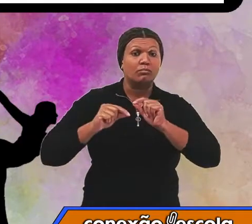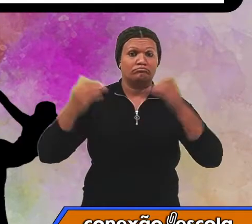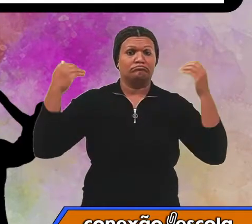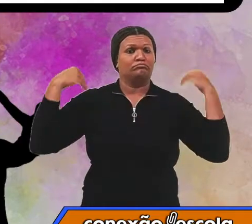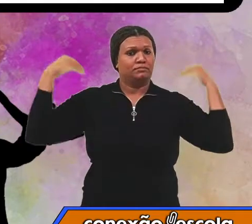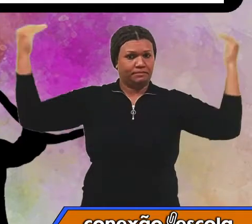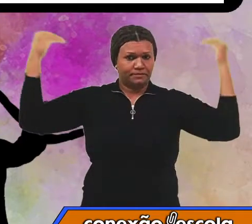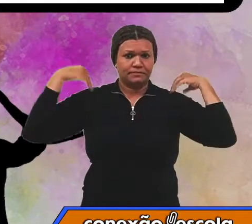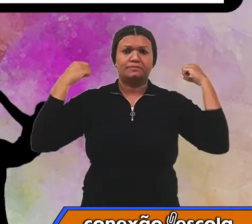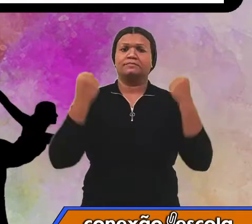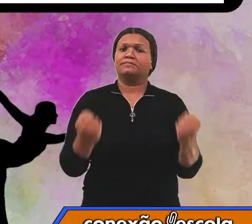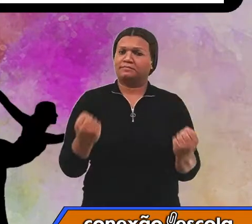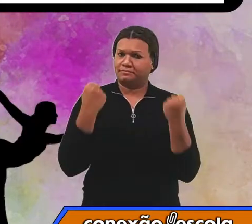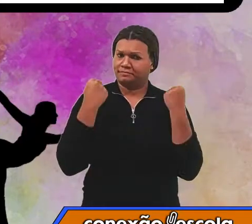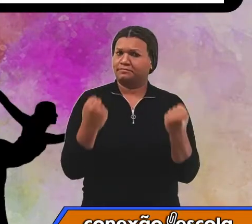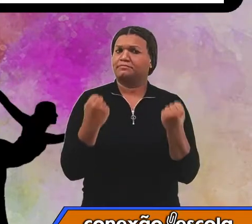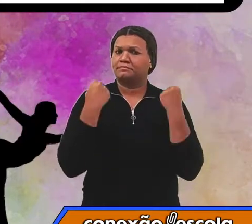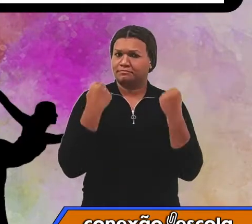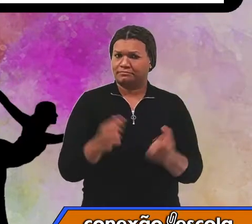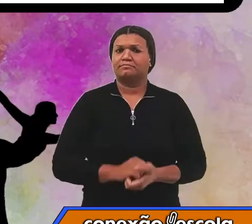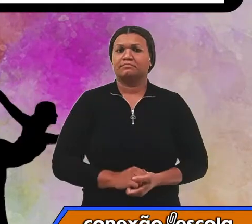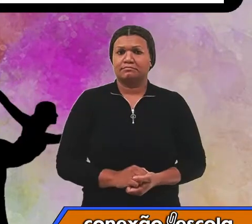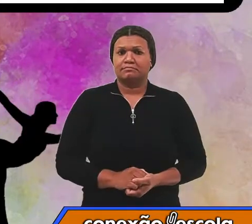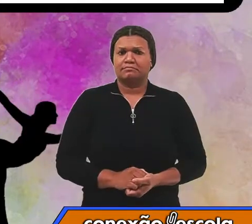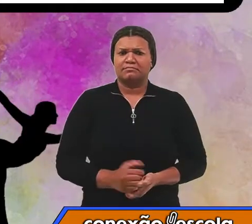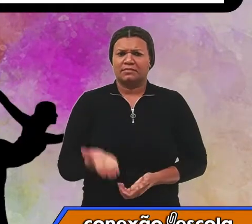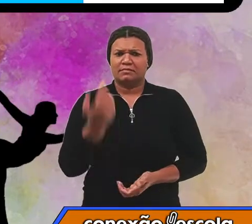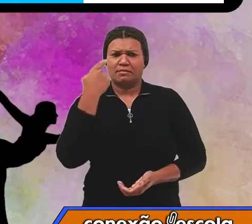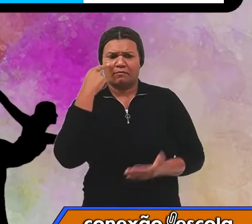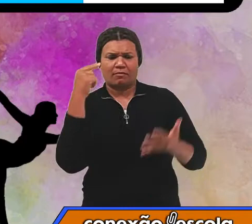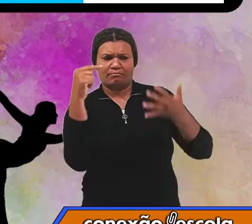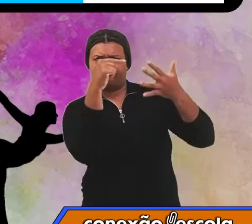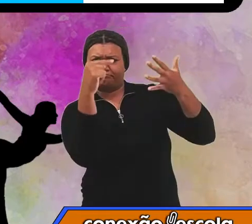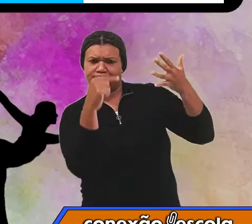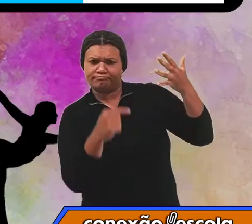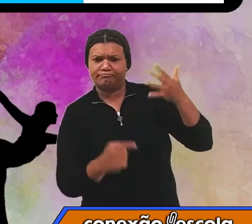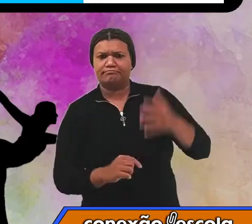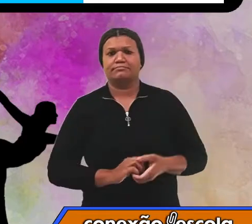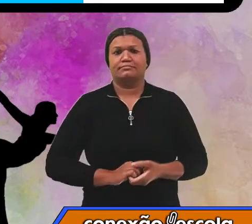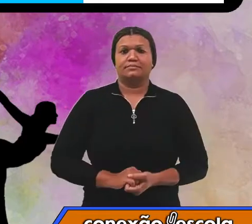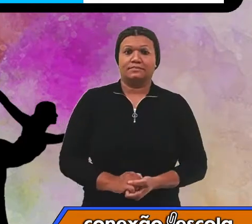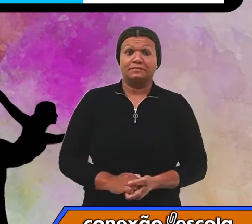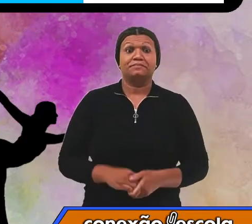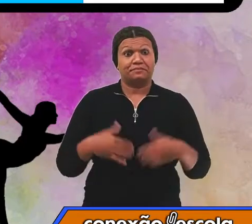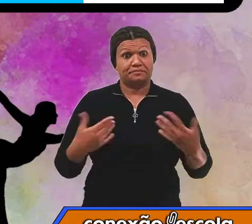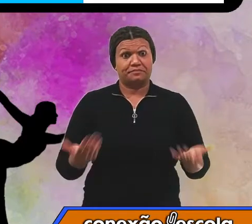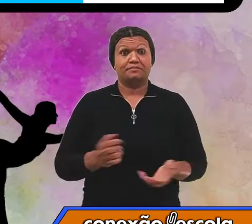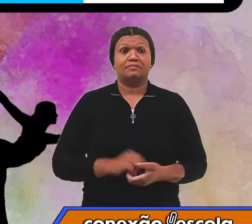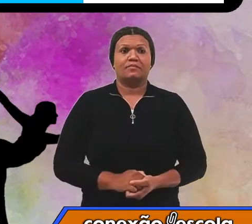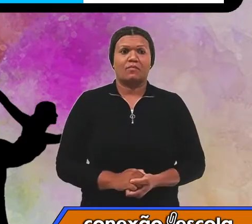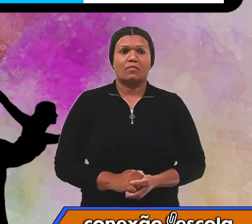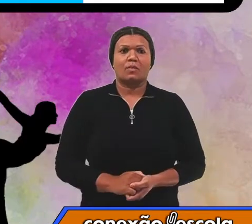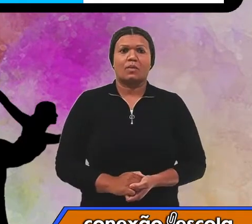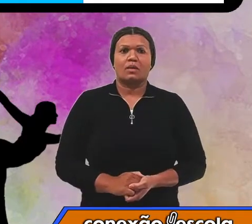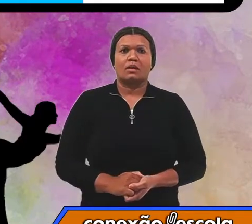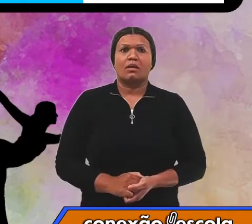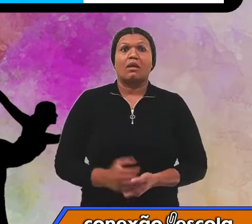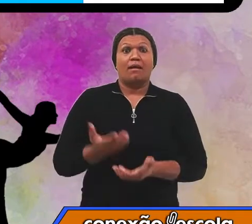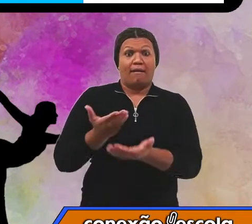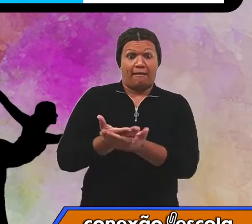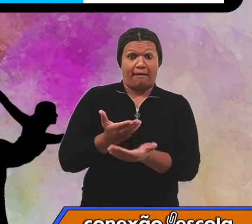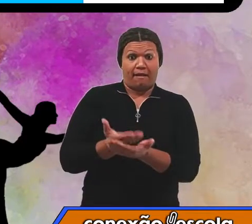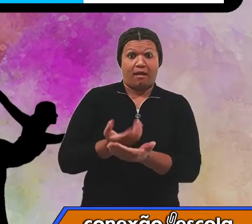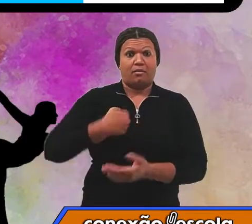Musculação. Vamos ver os tópicos da nossa aula? Muito bem, e na nossa aula